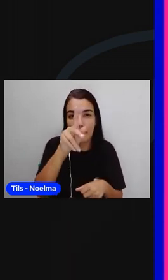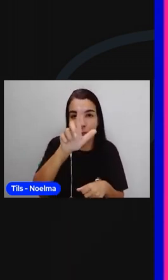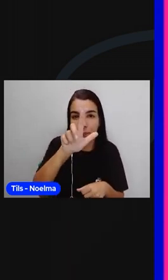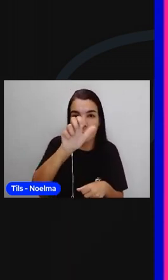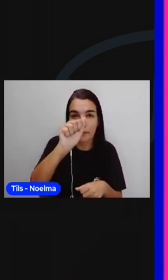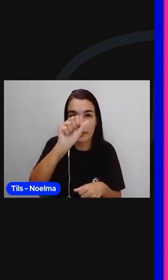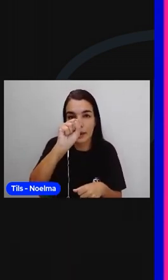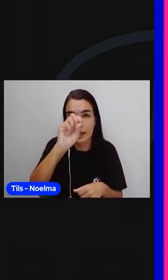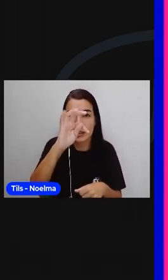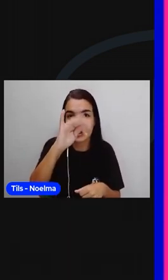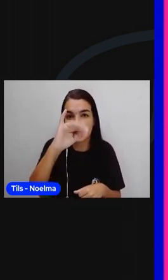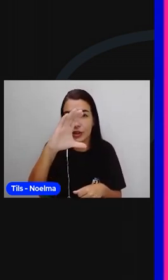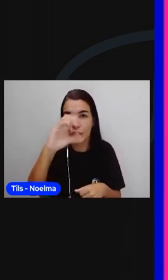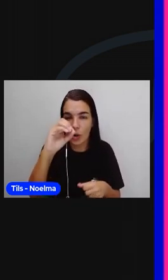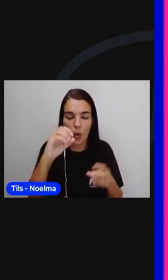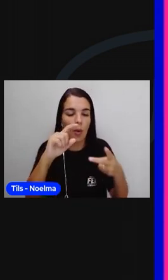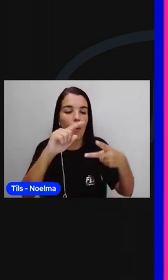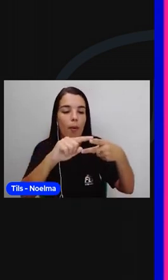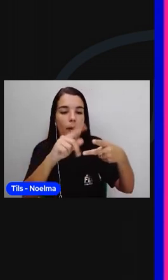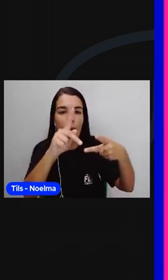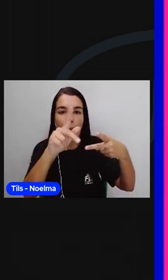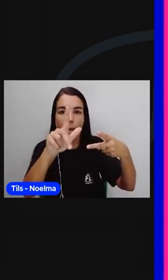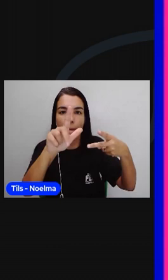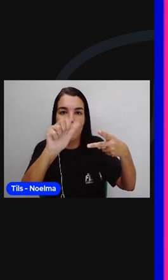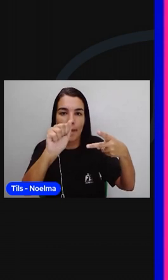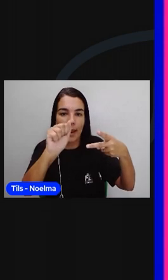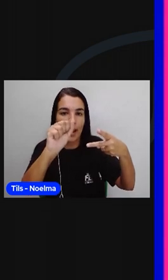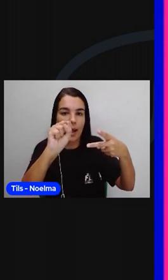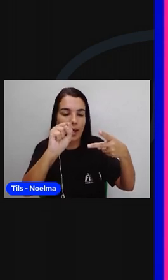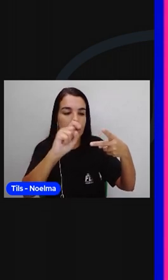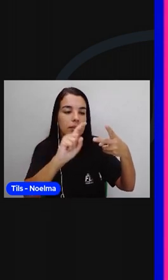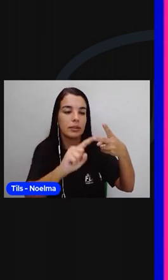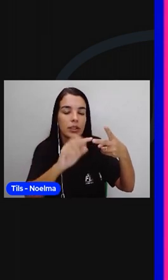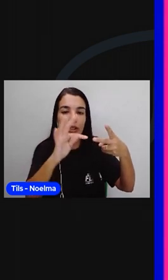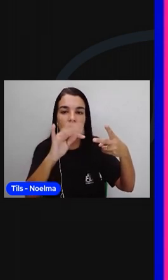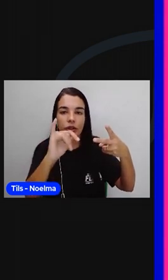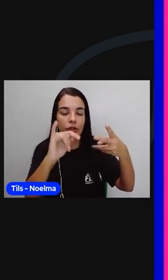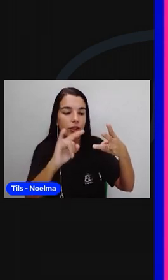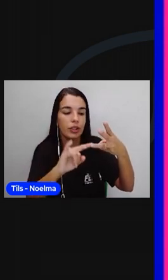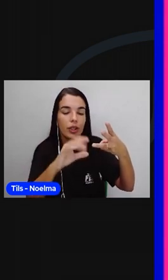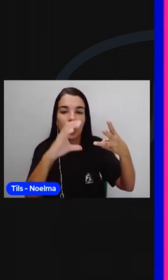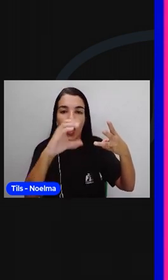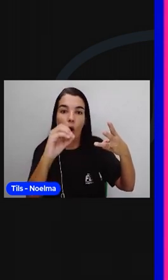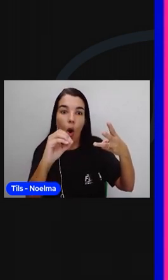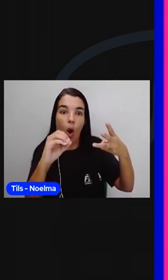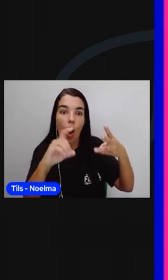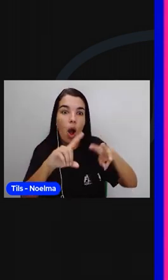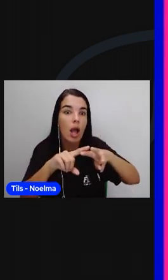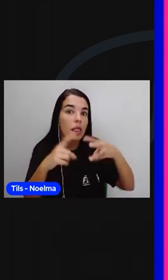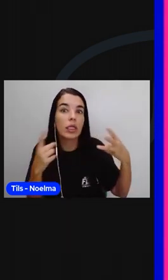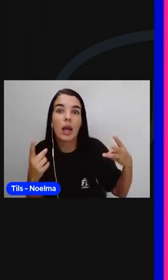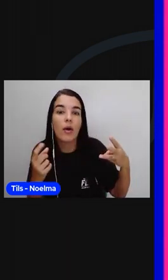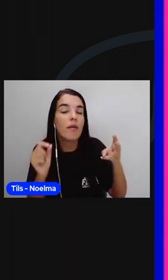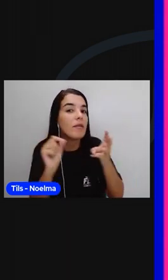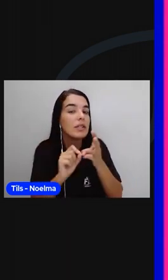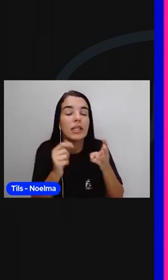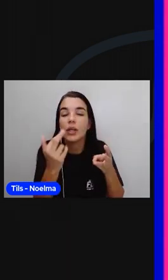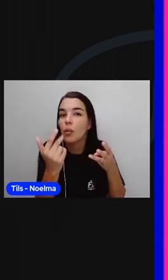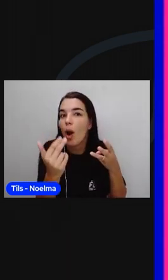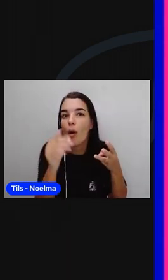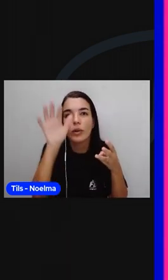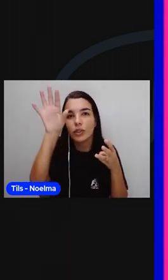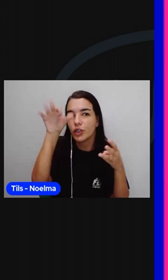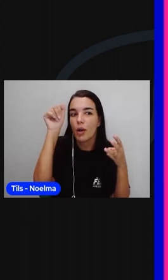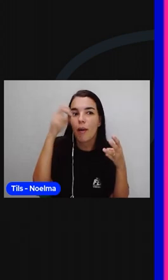Plá-s-ti-co. Vamos fazer a mesma coisa.